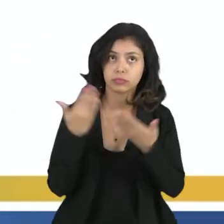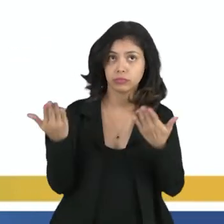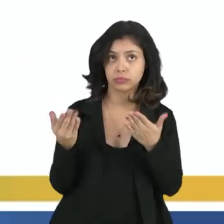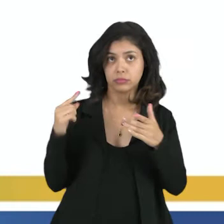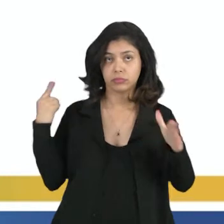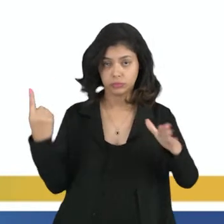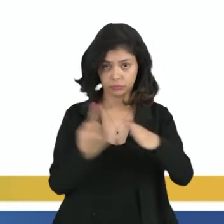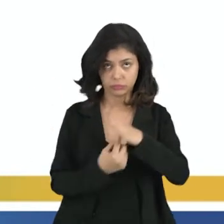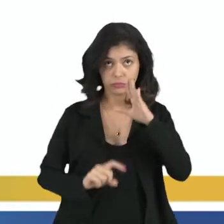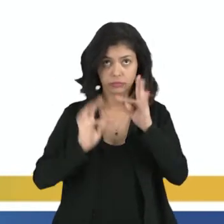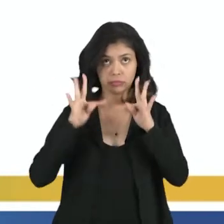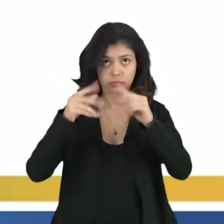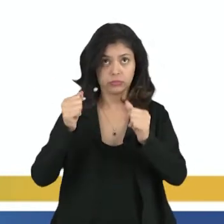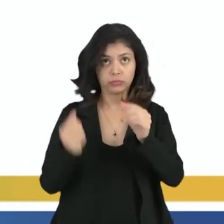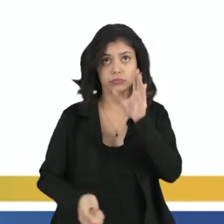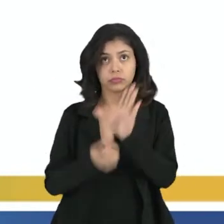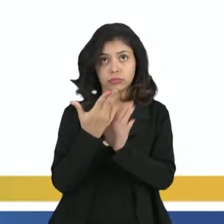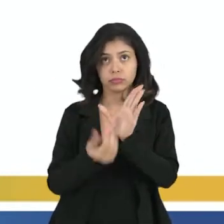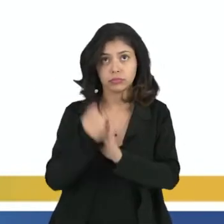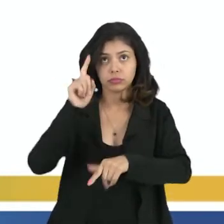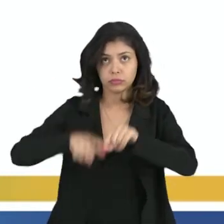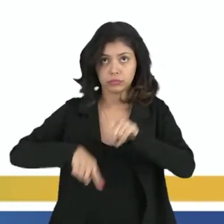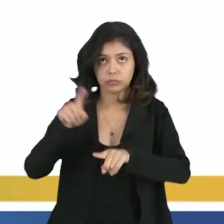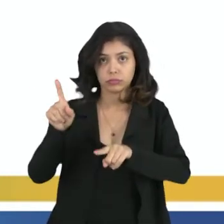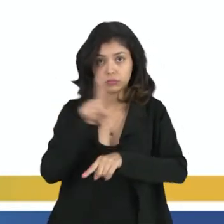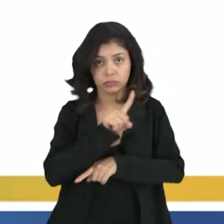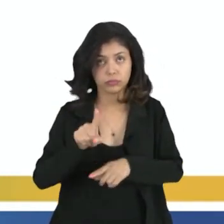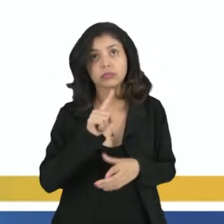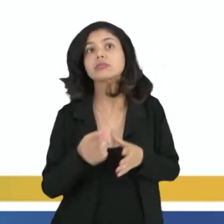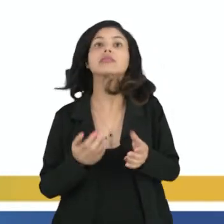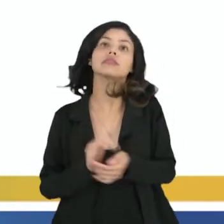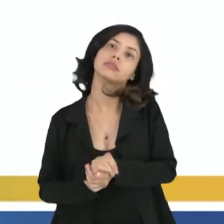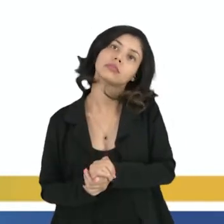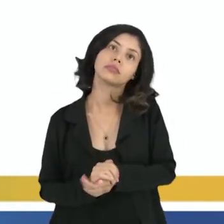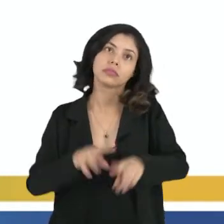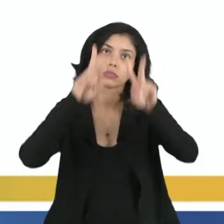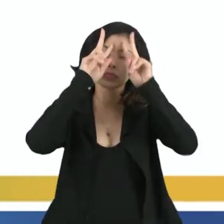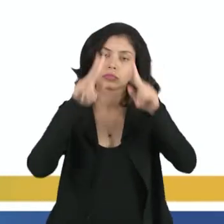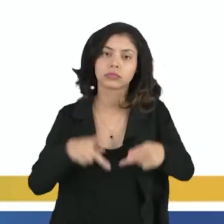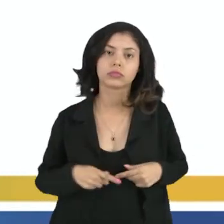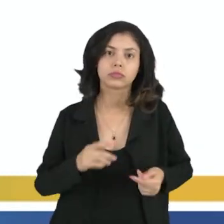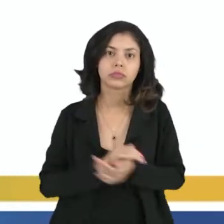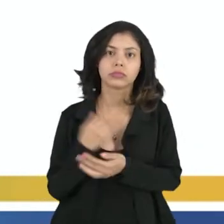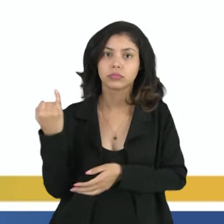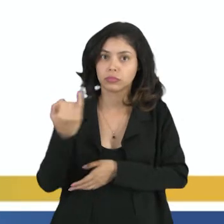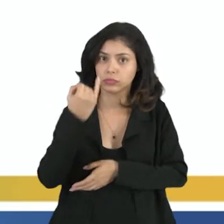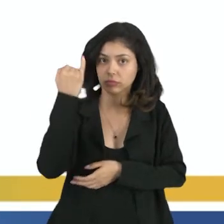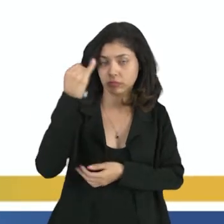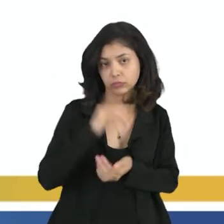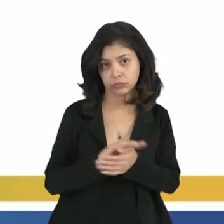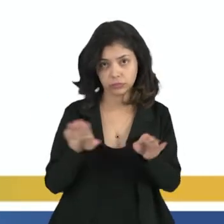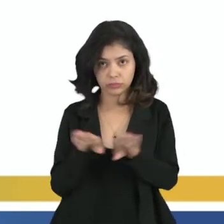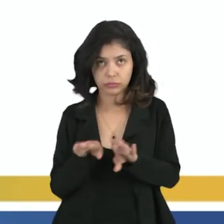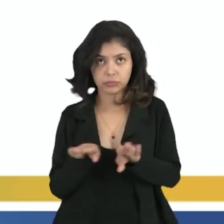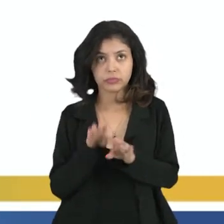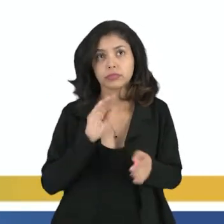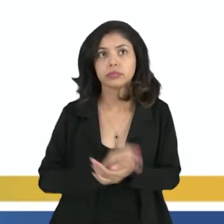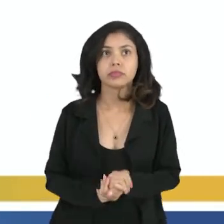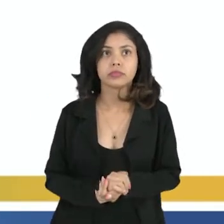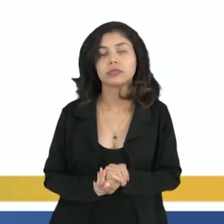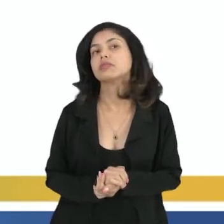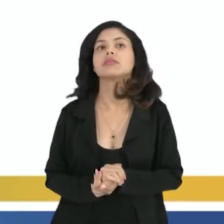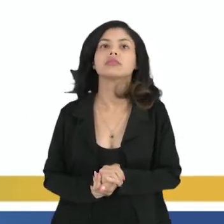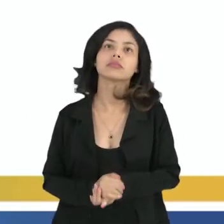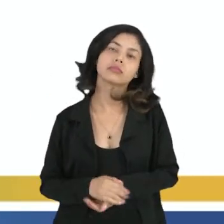Inclui toda a produção material e não material dos seres humanos. Isso aqui é muito importante também. Os